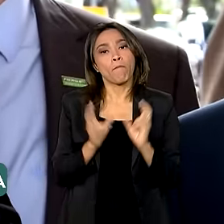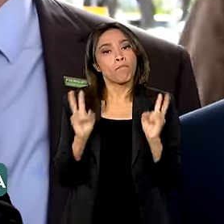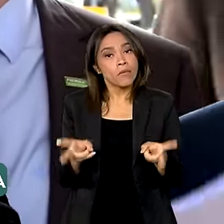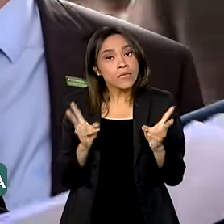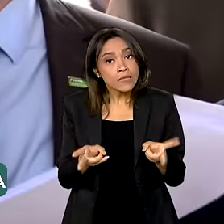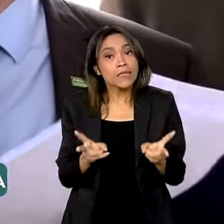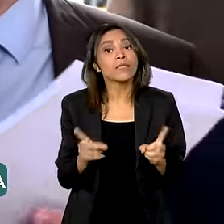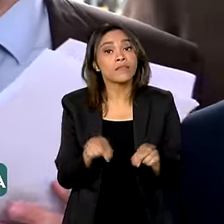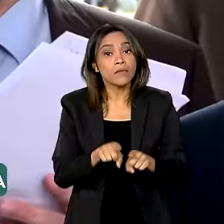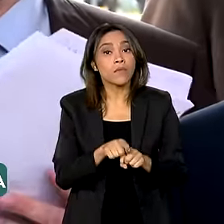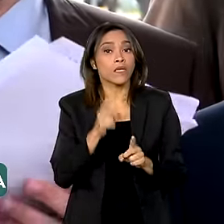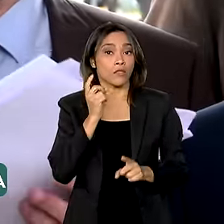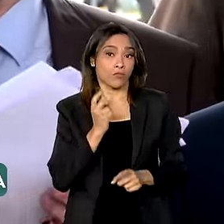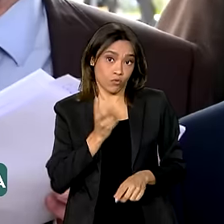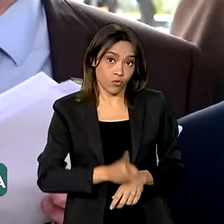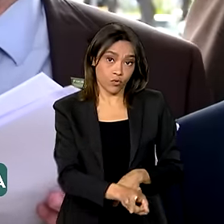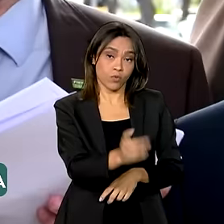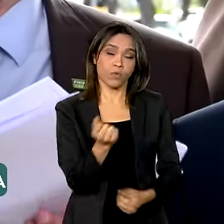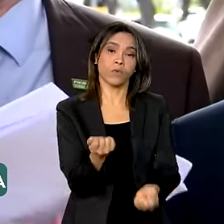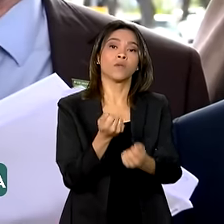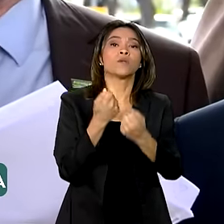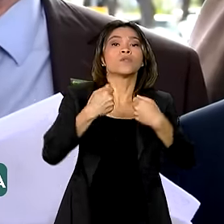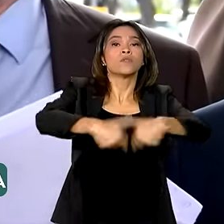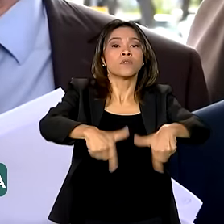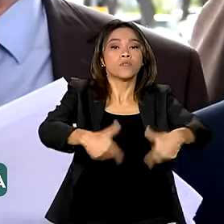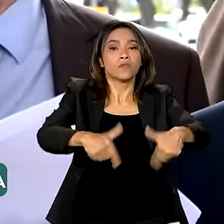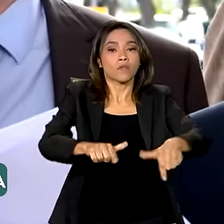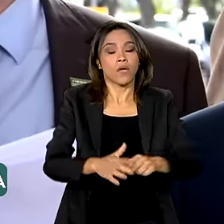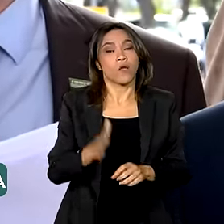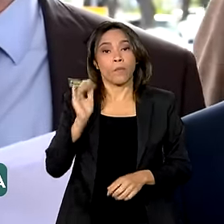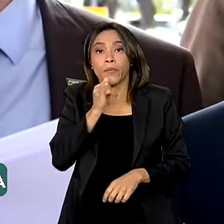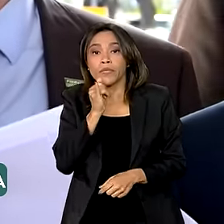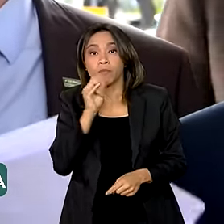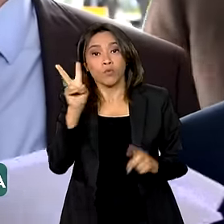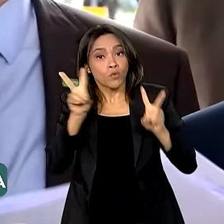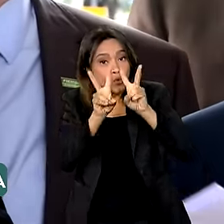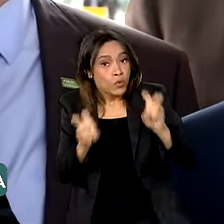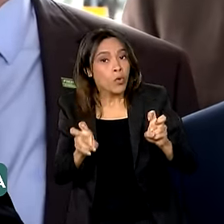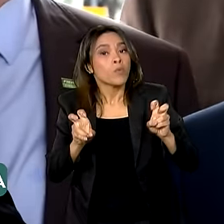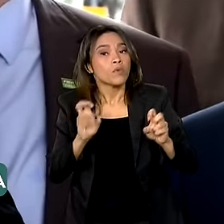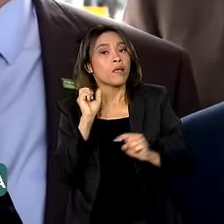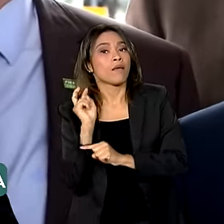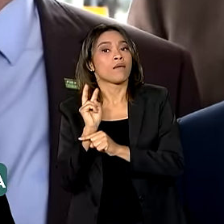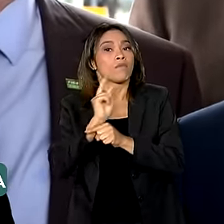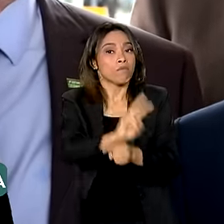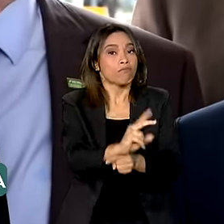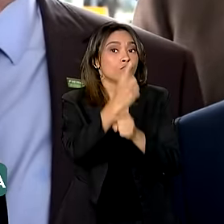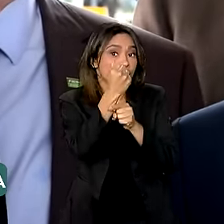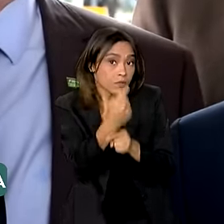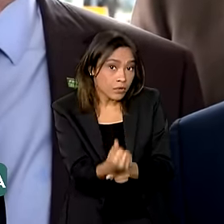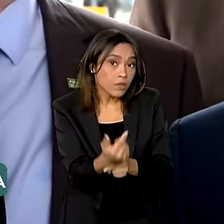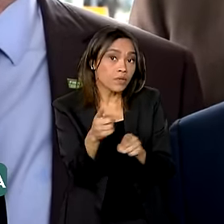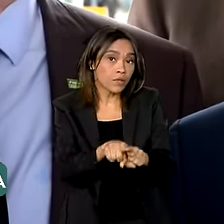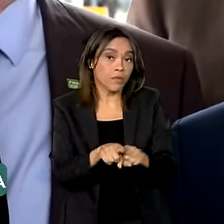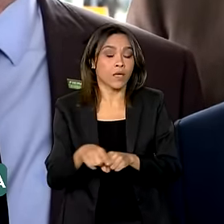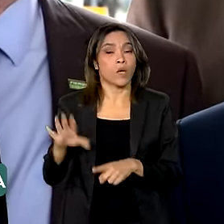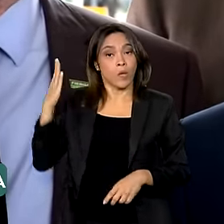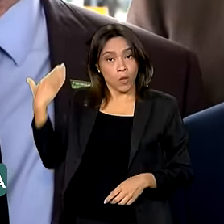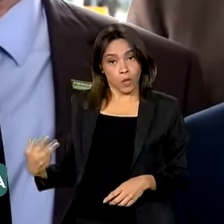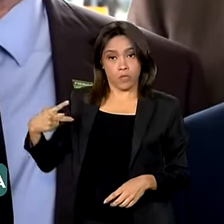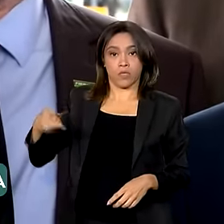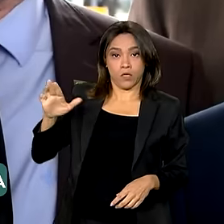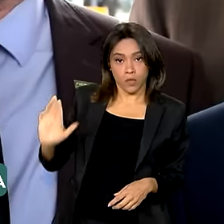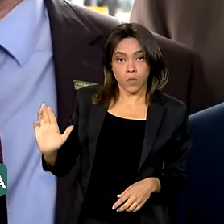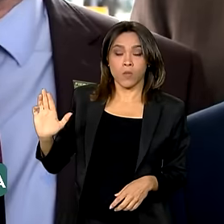emprego na região. Então, foi colocada a questão do crédito e aí o presidente Lula tem